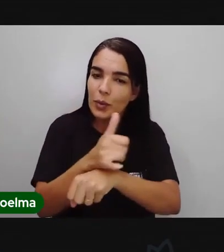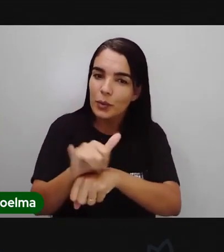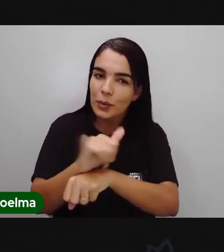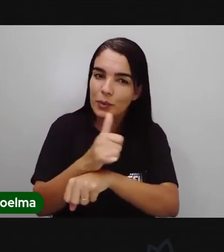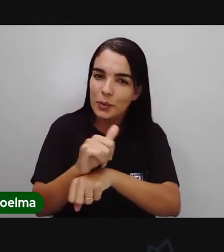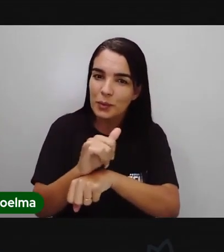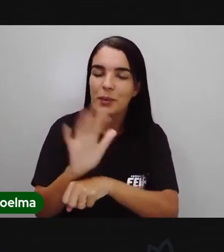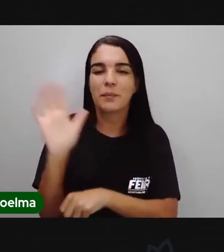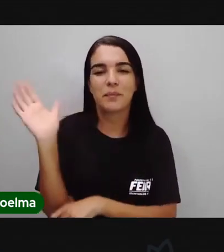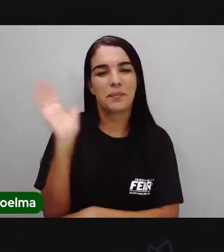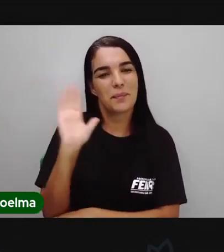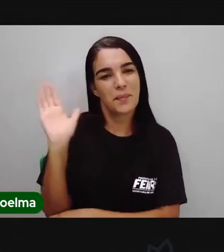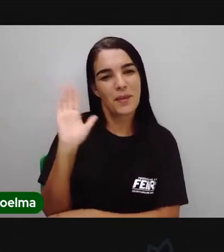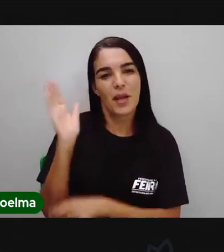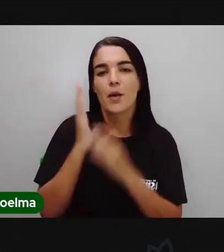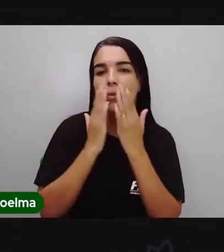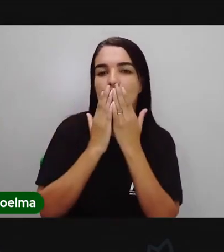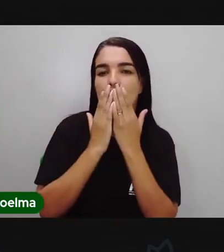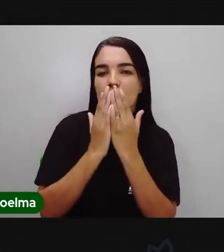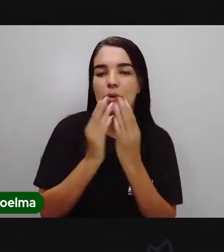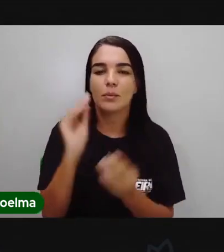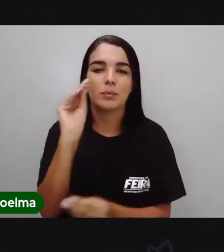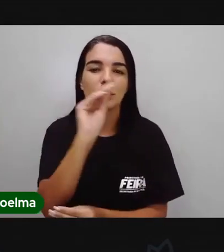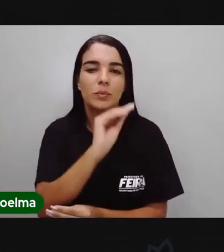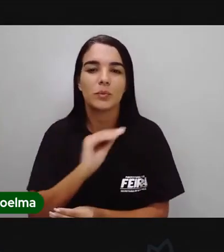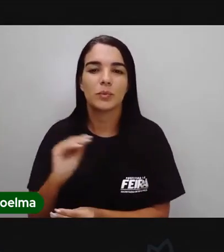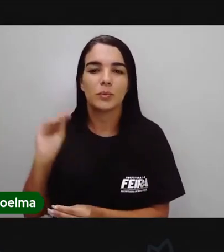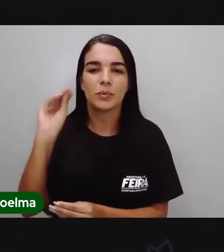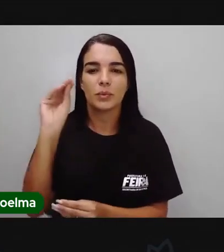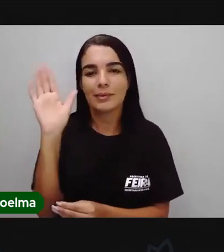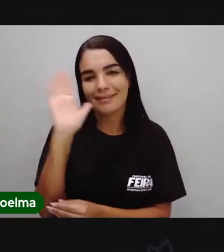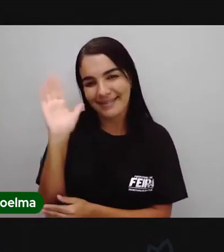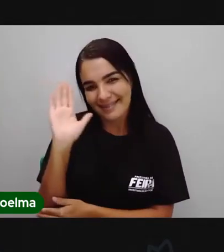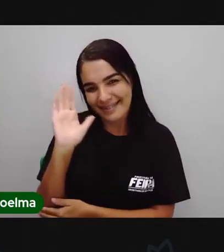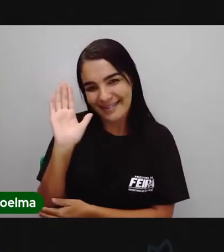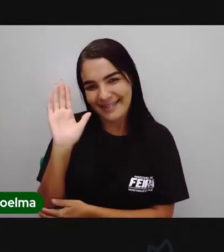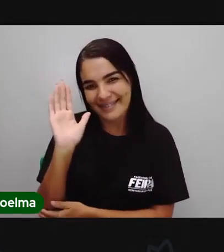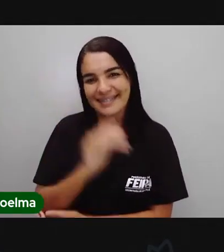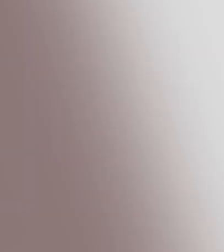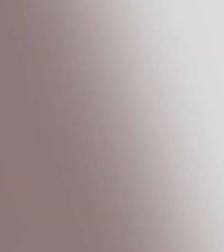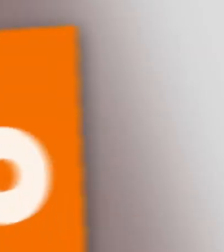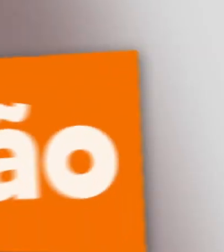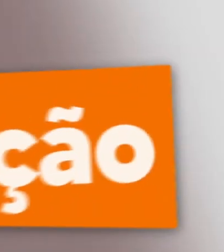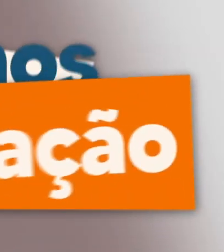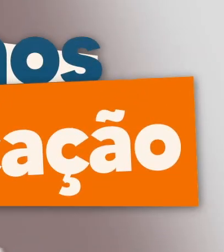A prova é ficando por aqui. Um beijo no coração de cada um de vocês e até a próxima aula.